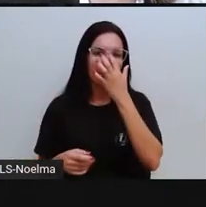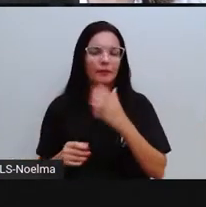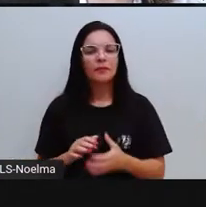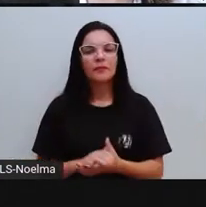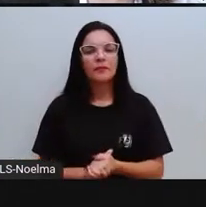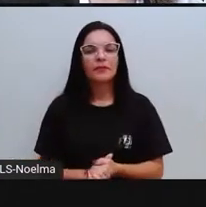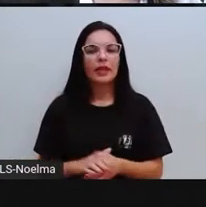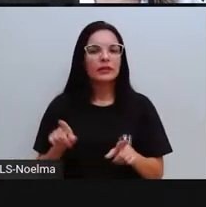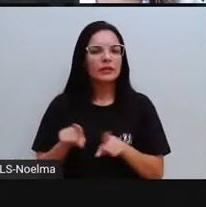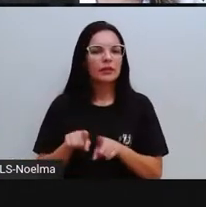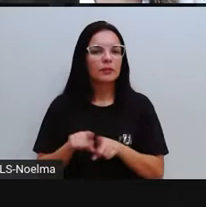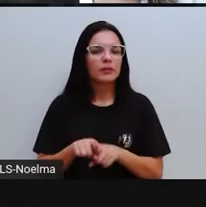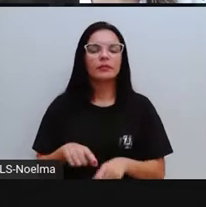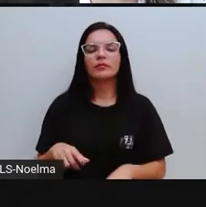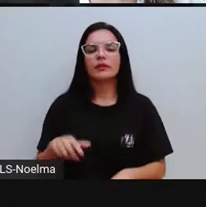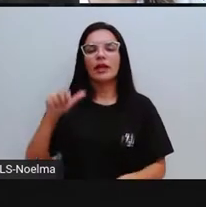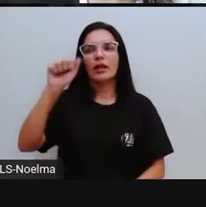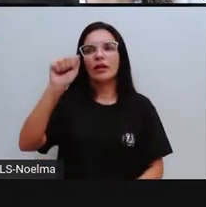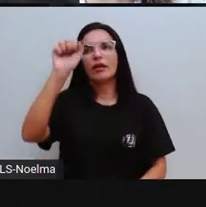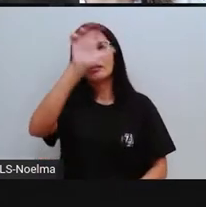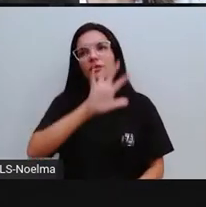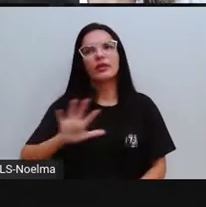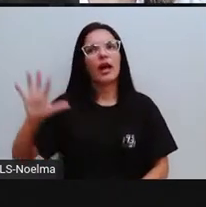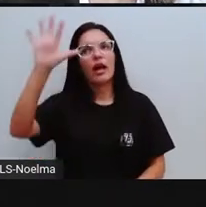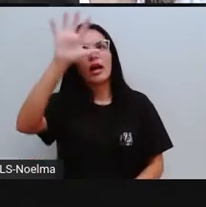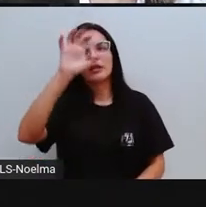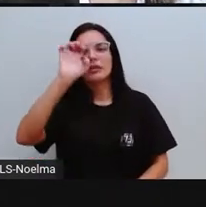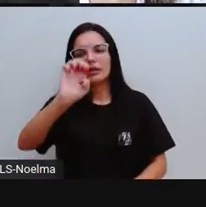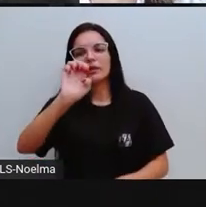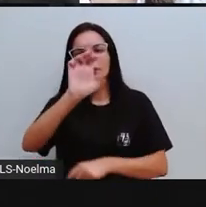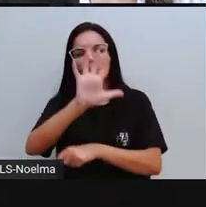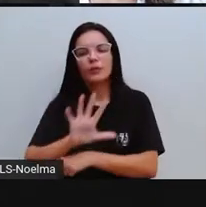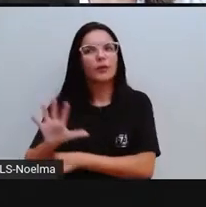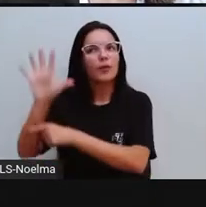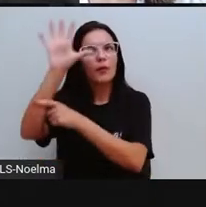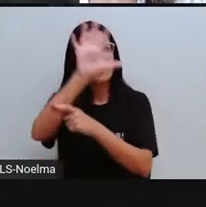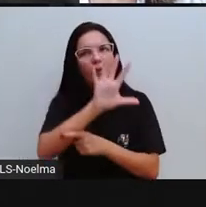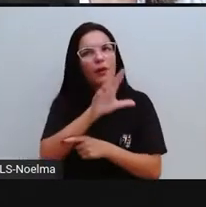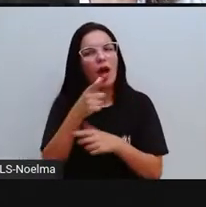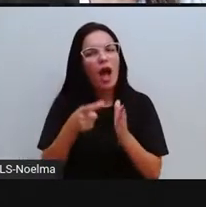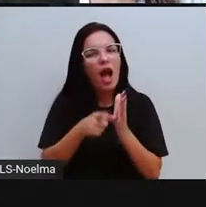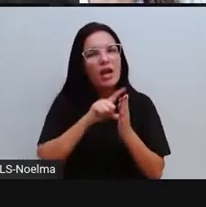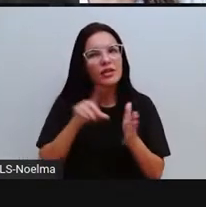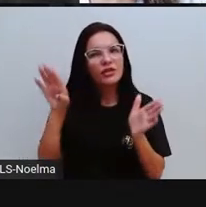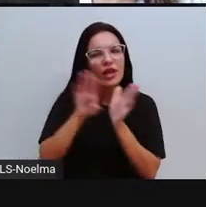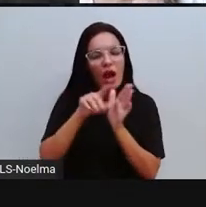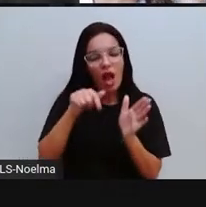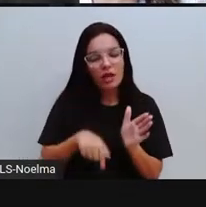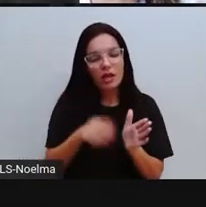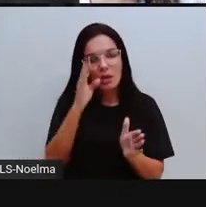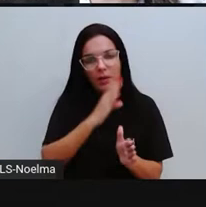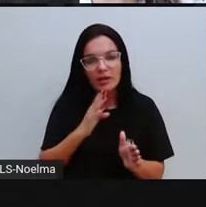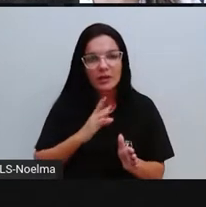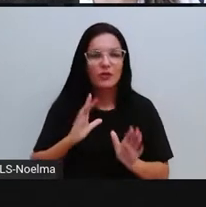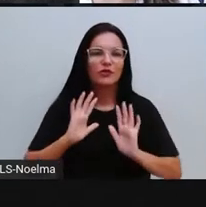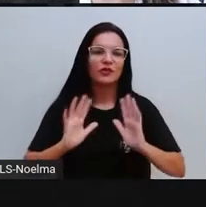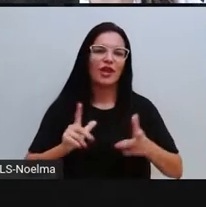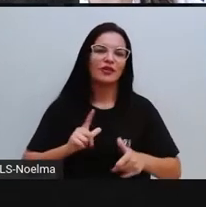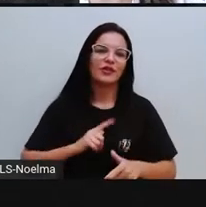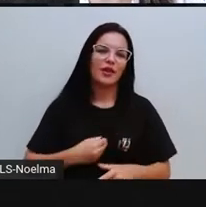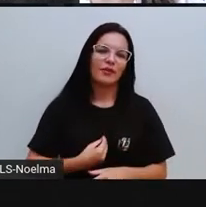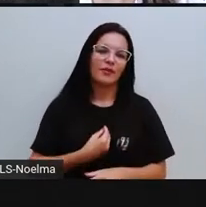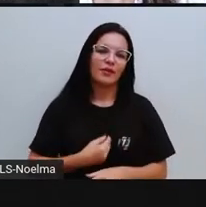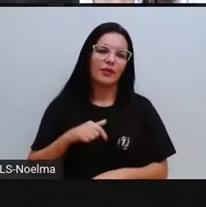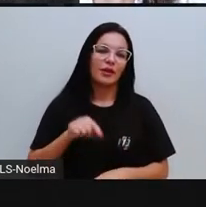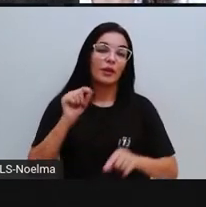os africanos foram trazidos, então nós também temos que falar desse povo que é tão importante aí na nossa